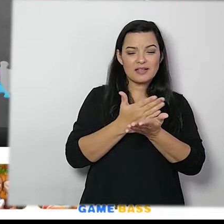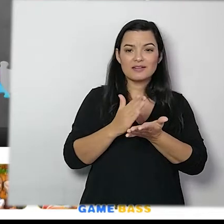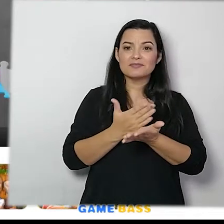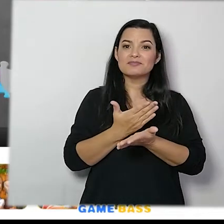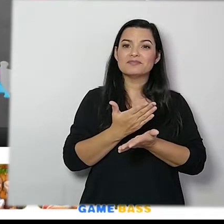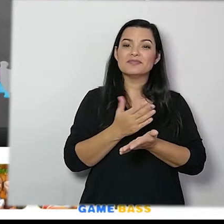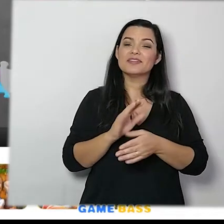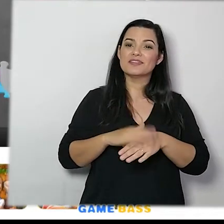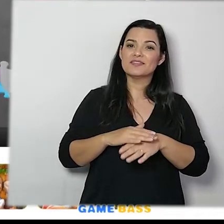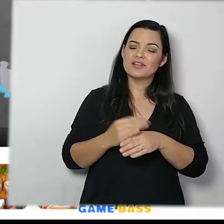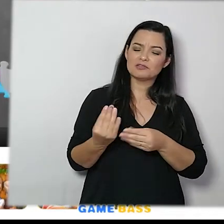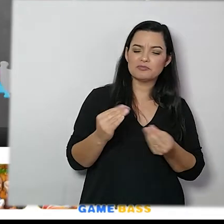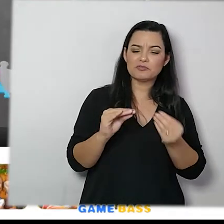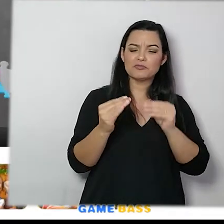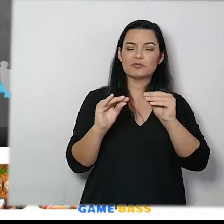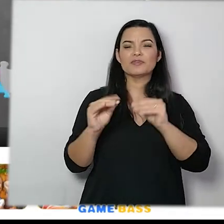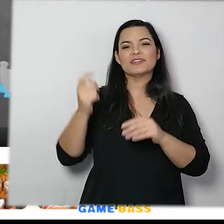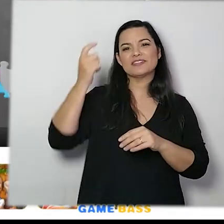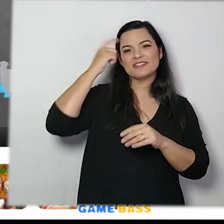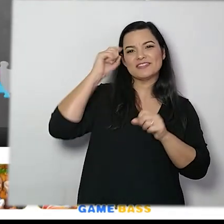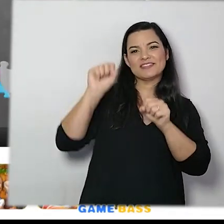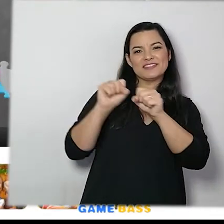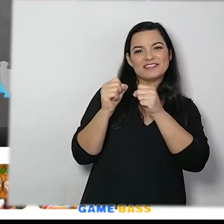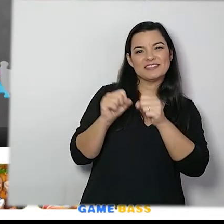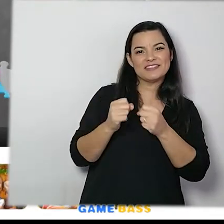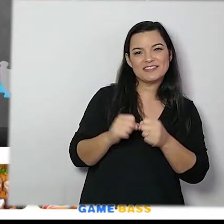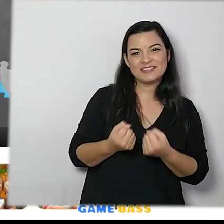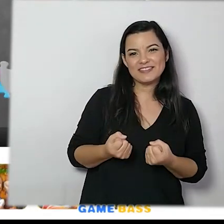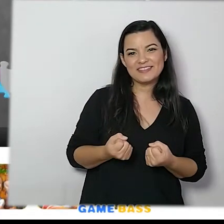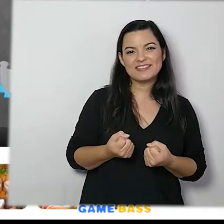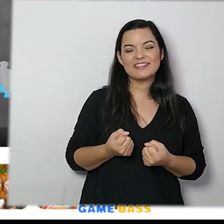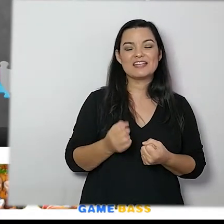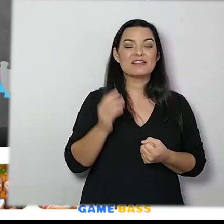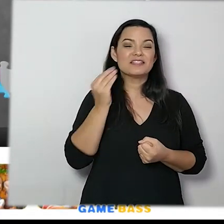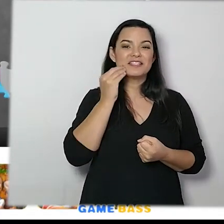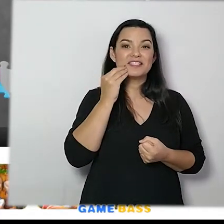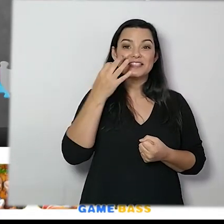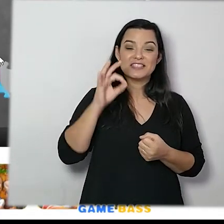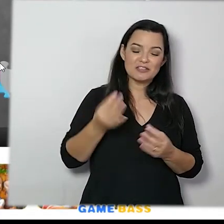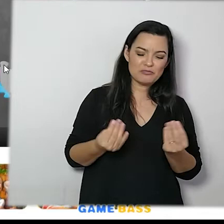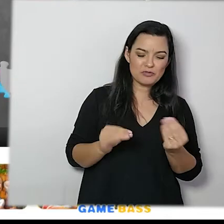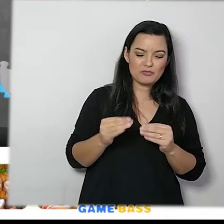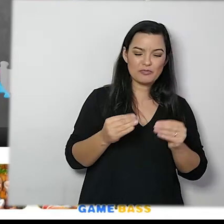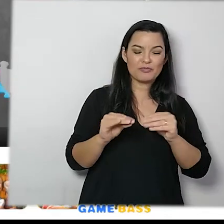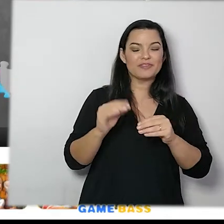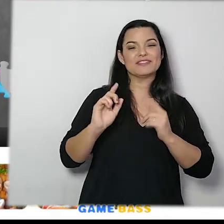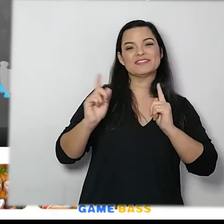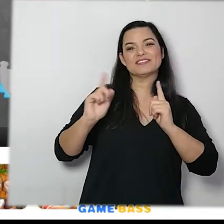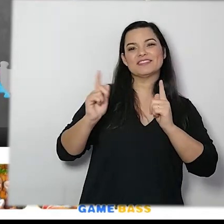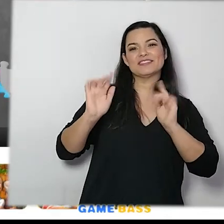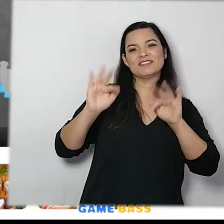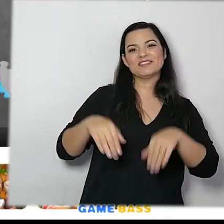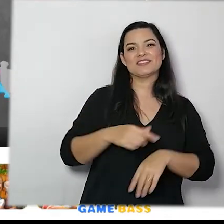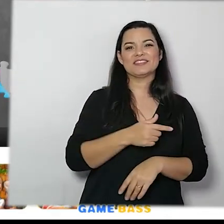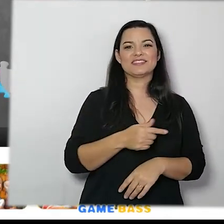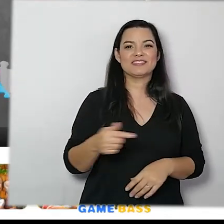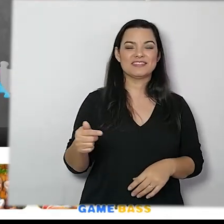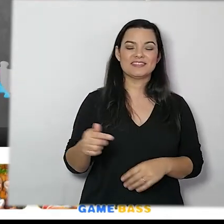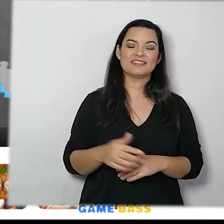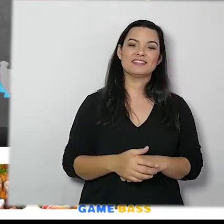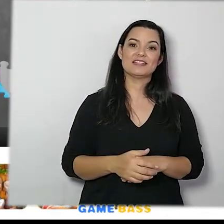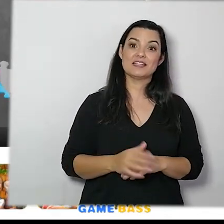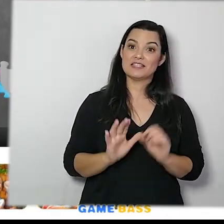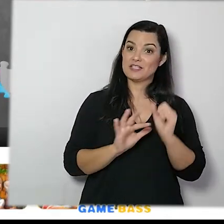pecinhas e vai quebrando a cabeça aí na montagem, se divertindo no seu final de semana com